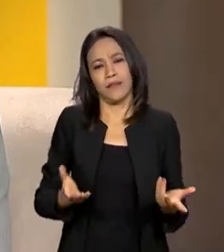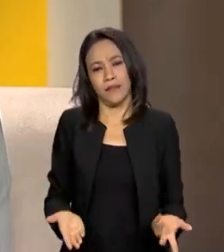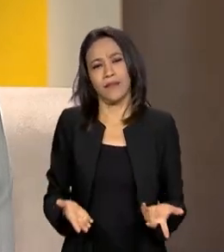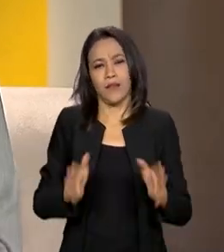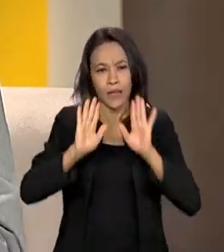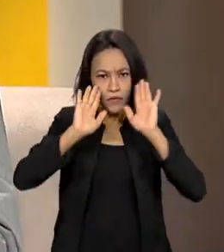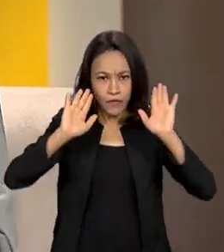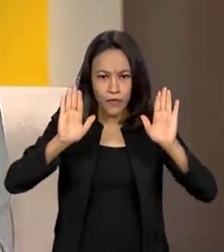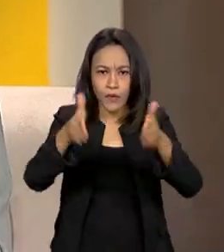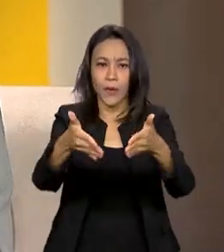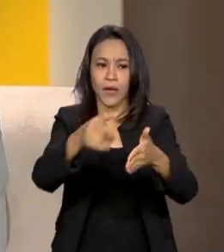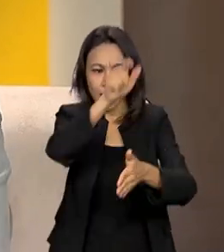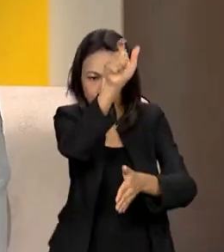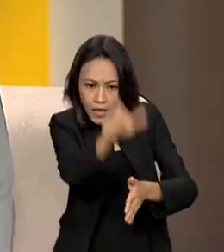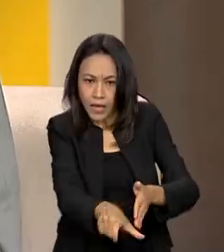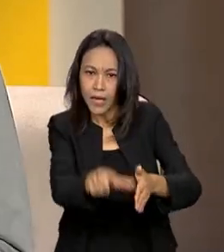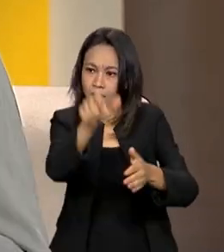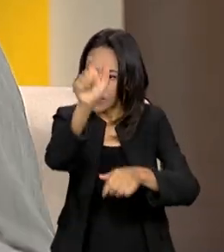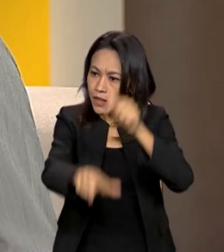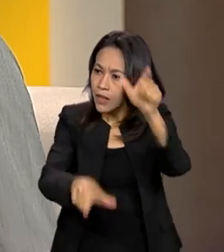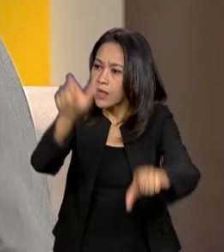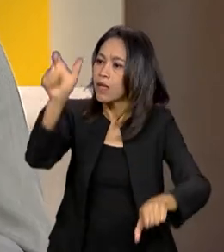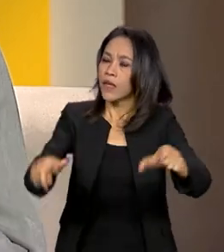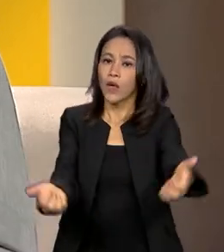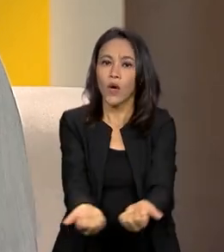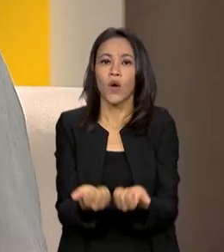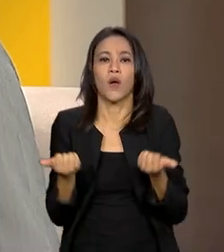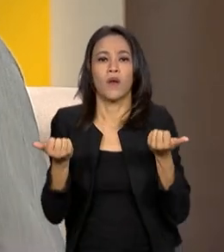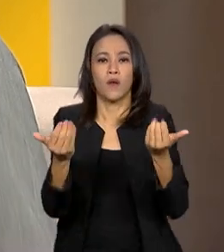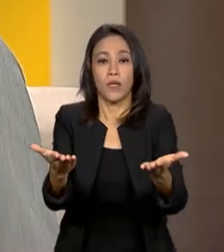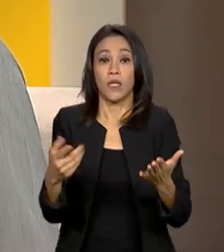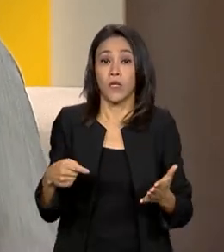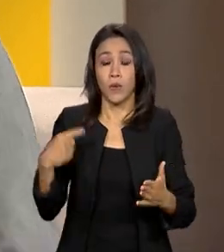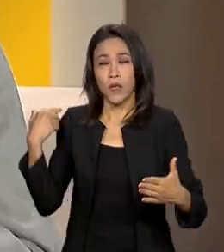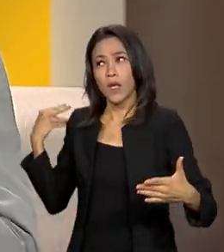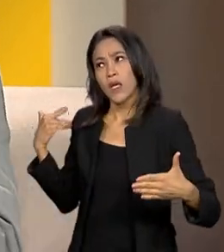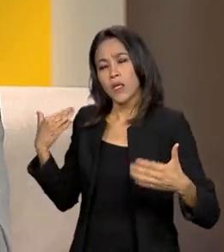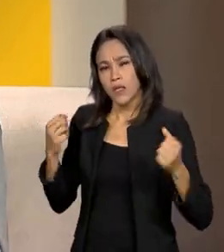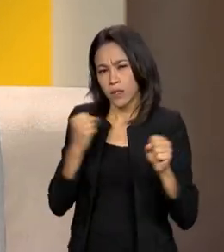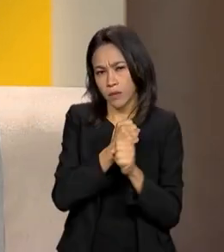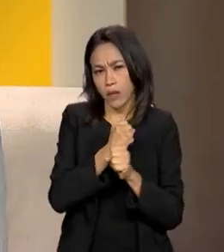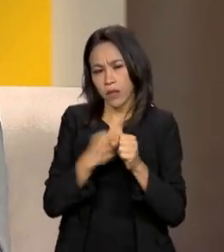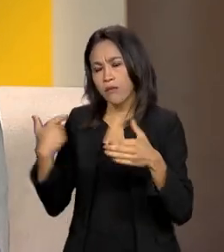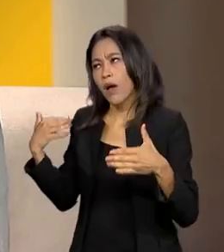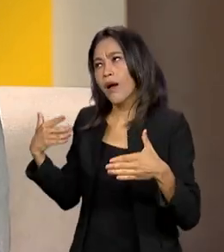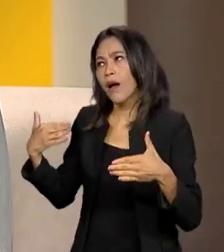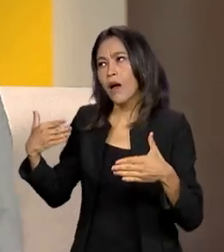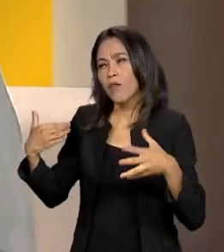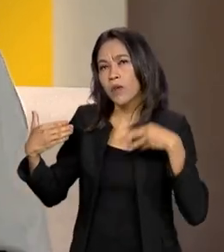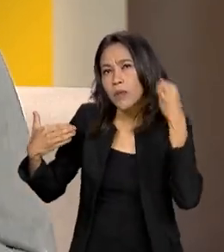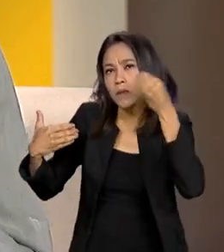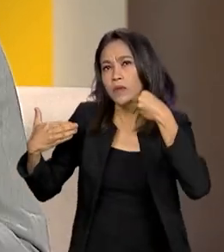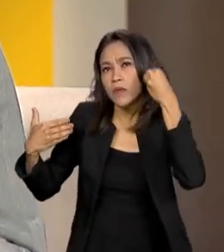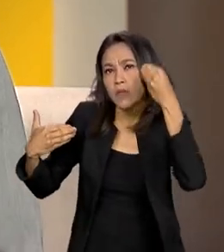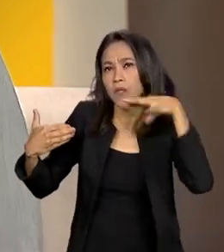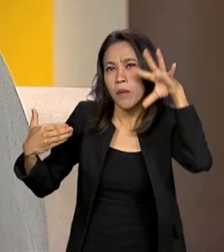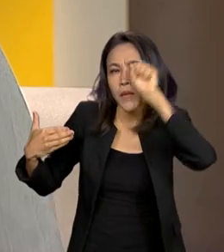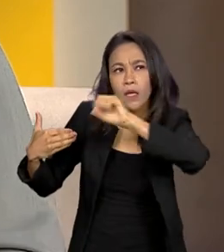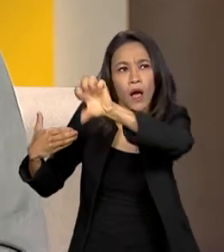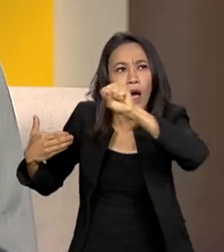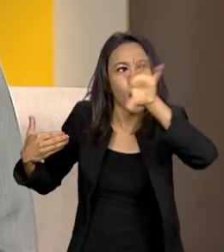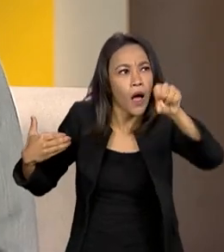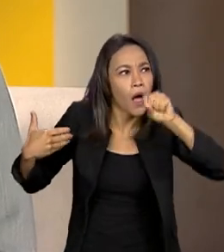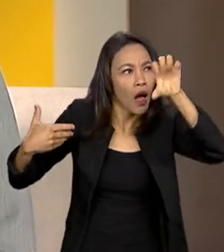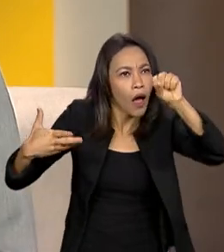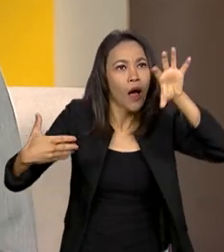foco no cidadão, de prestação de serviços. Então, ao longo desse período, a gente amadureceu essa carta de serviços junto com os órgãos, por meio da execução dos